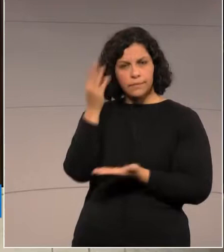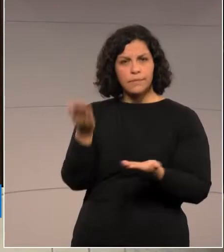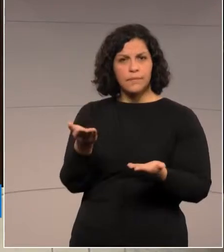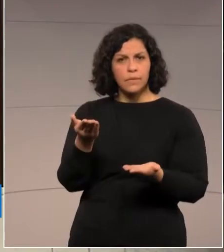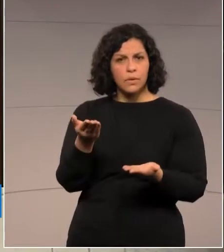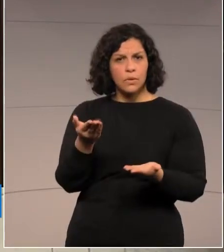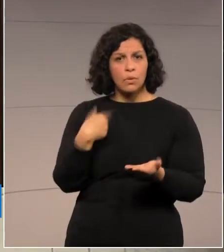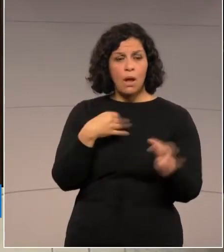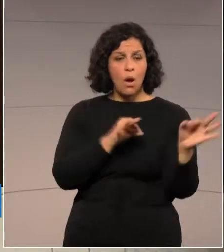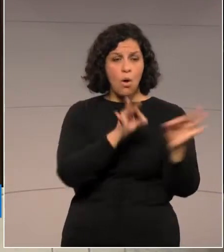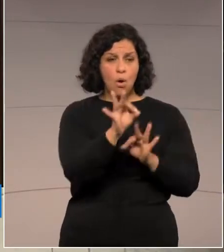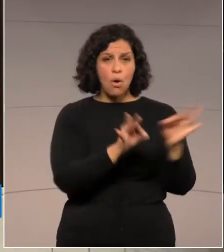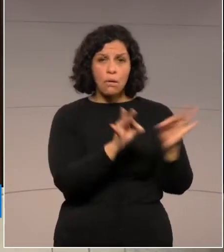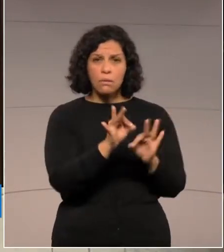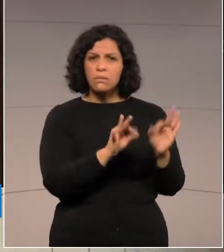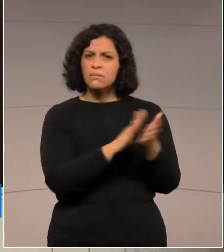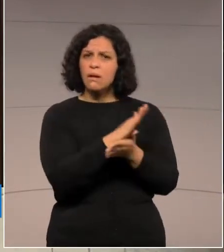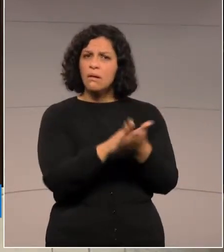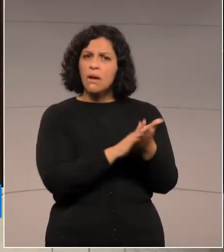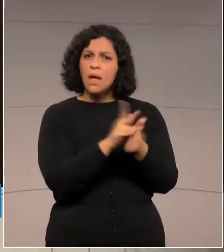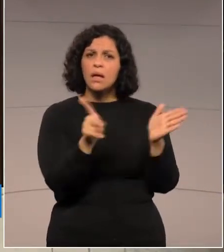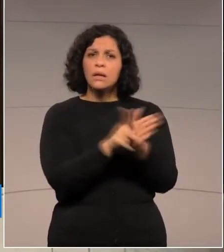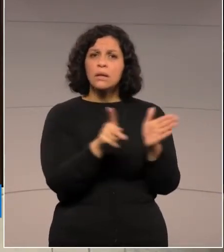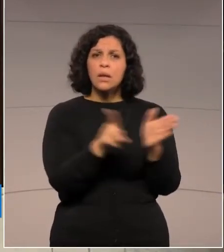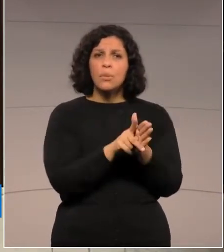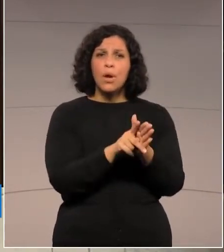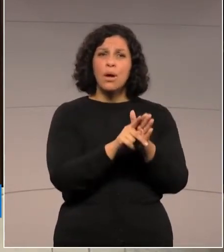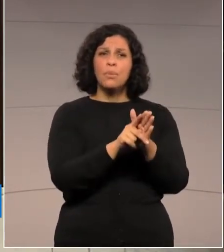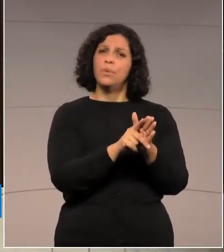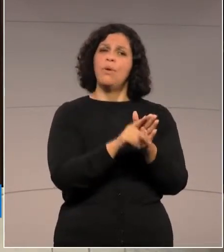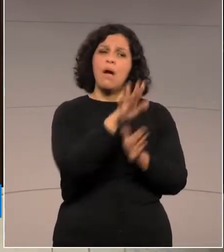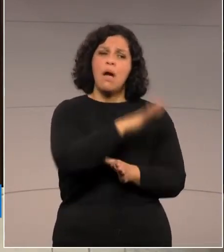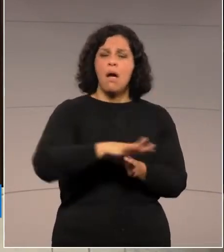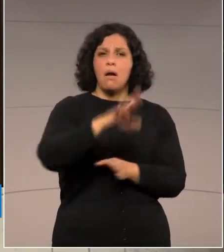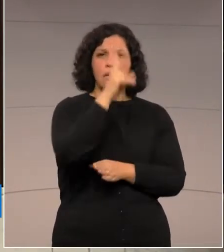não organiza o sistema municipal